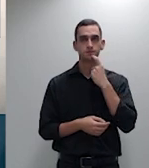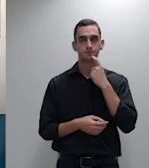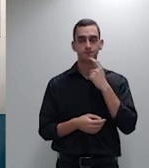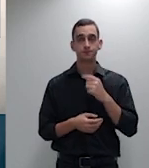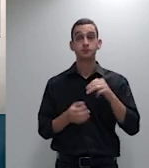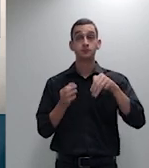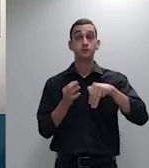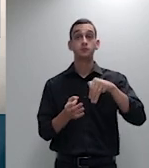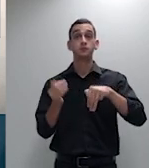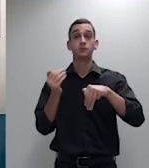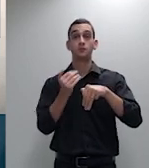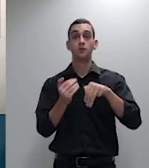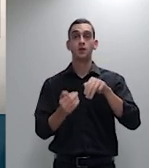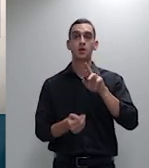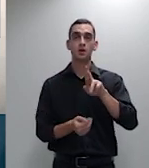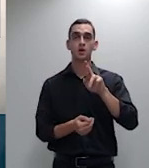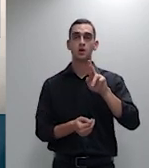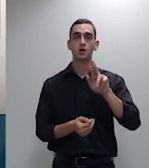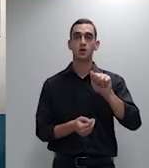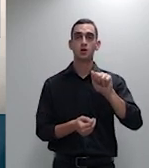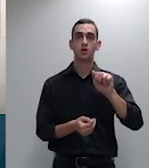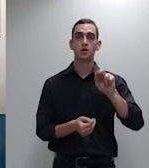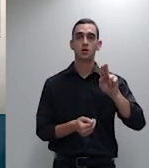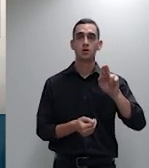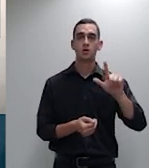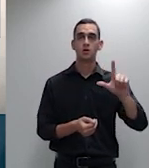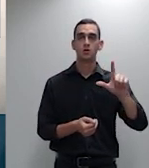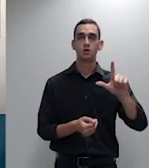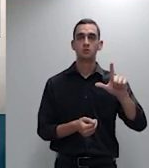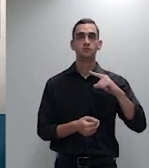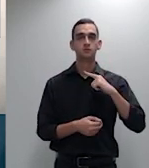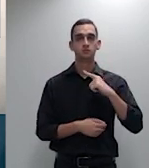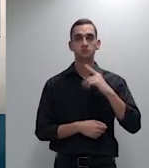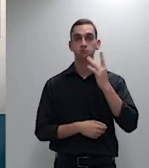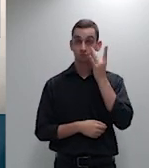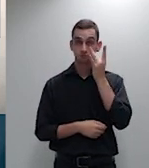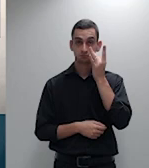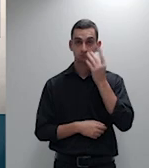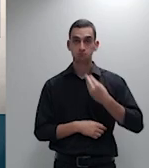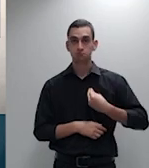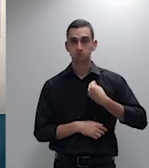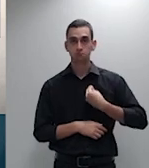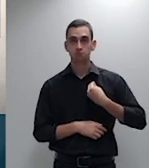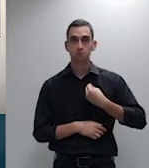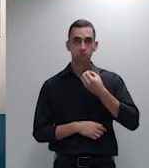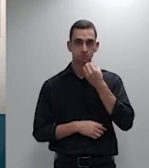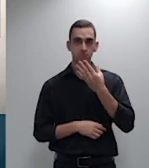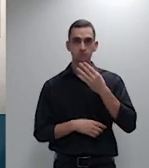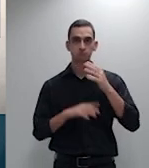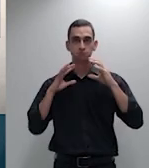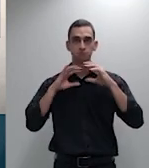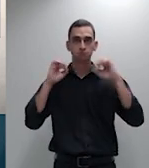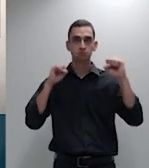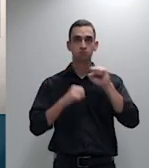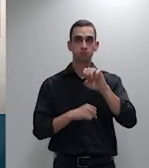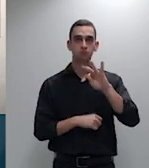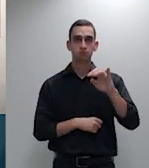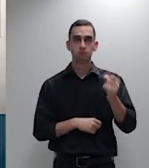para a nossa alegria, está presencialmente no plenário do STJ. Muito bem-vindo, ministro Raul Araújo.